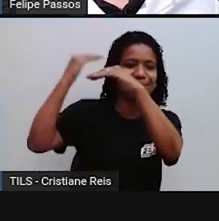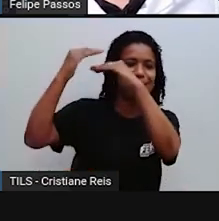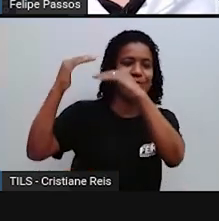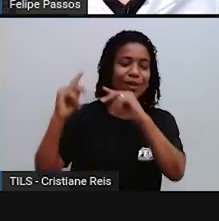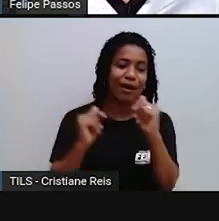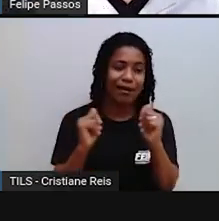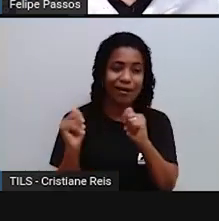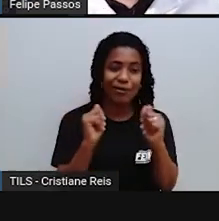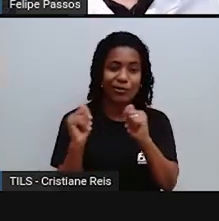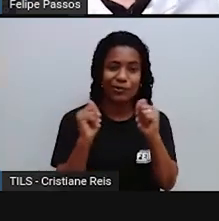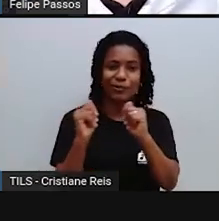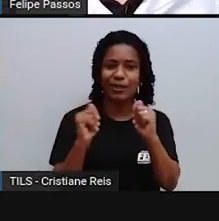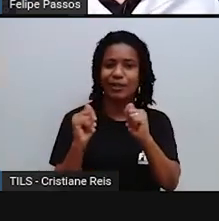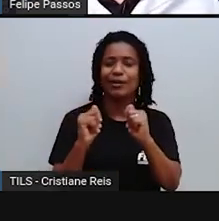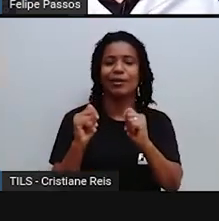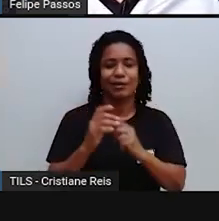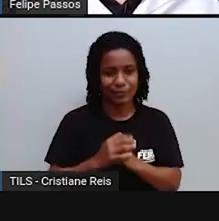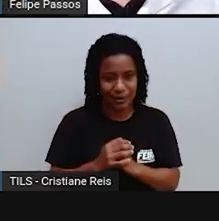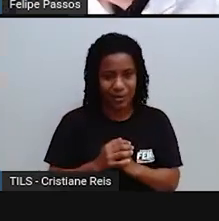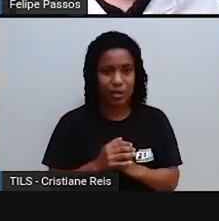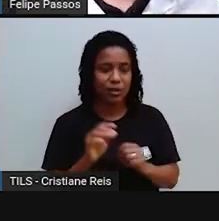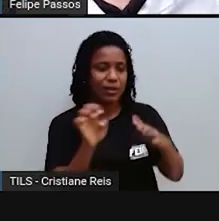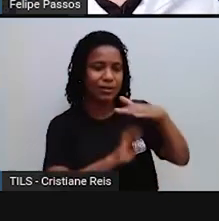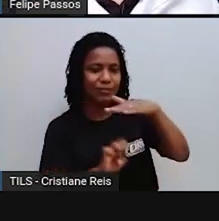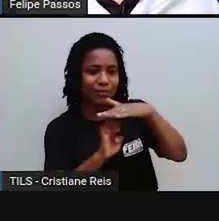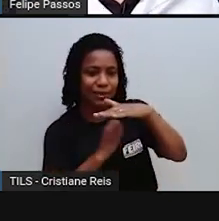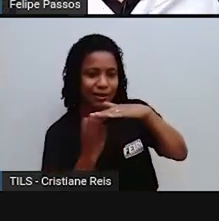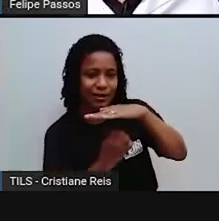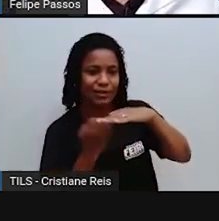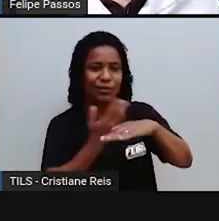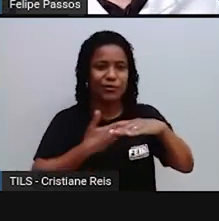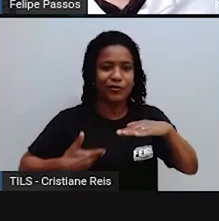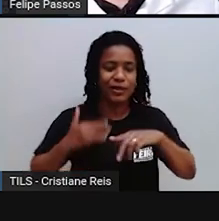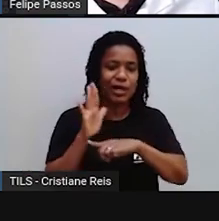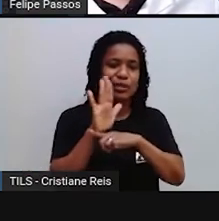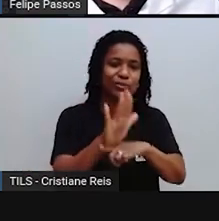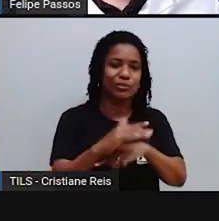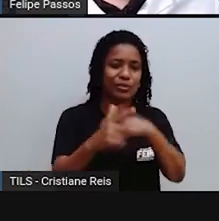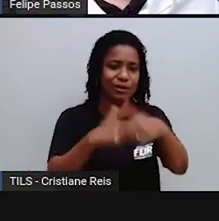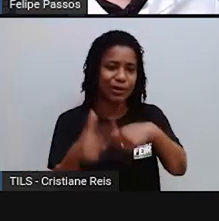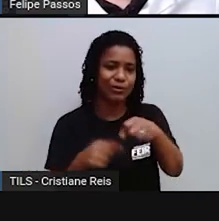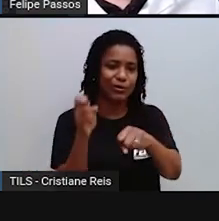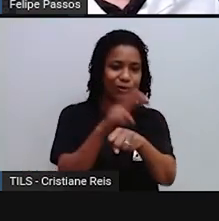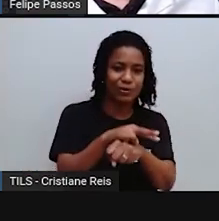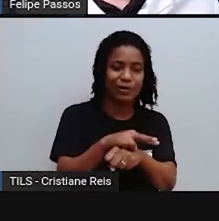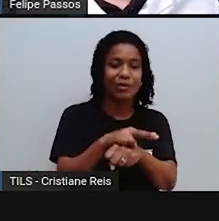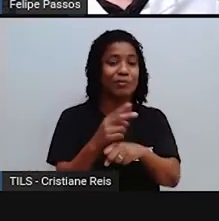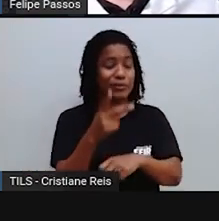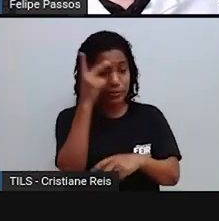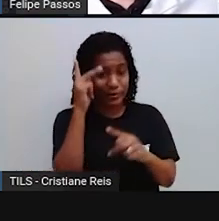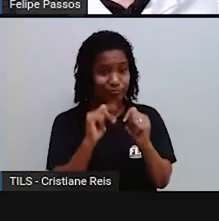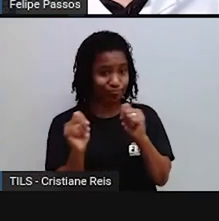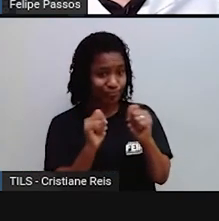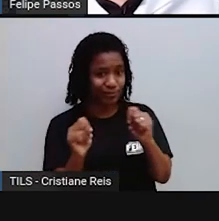não caiam na faixa da pobreza, no endividamento e todas aquelas discussões que a gente teve nos dois primeiros itens.